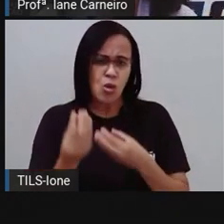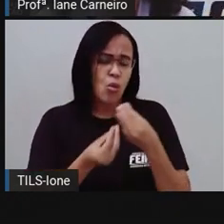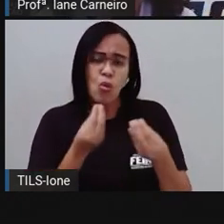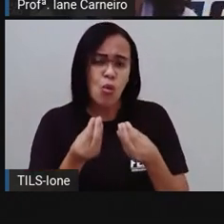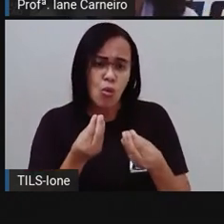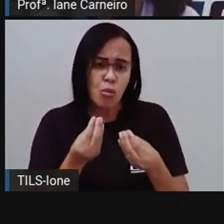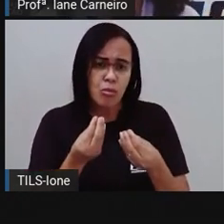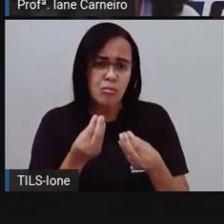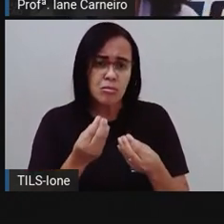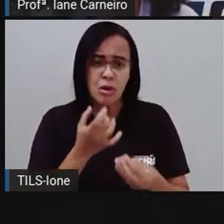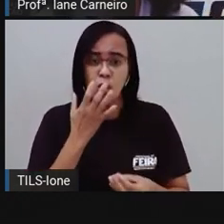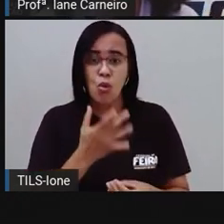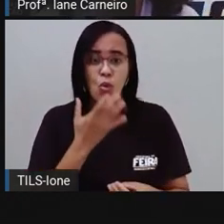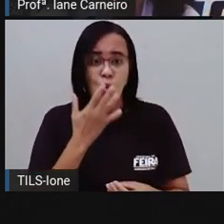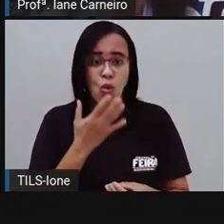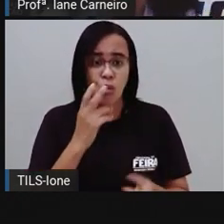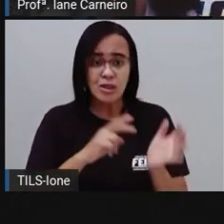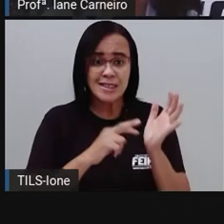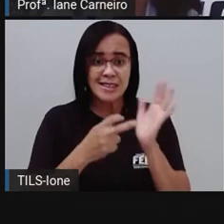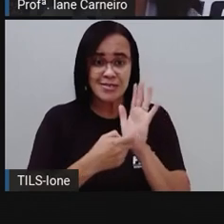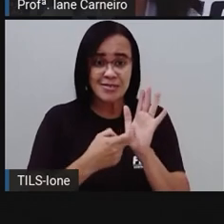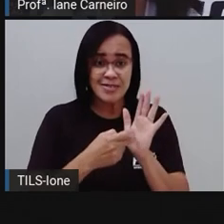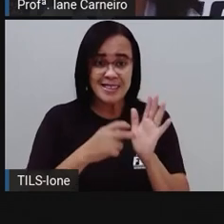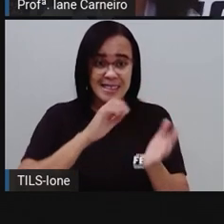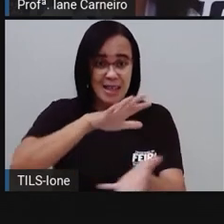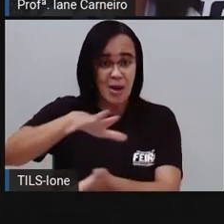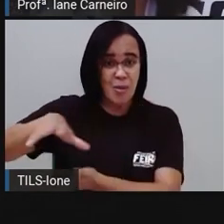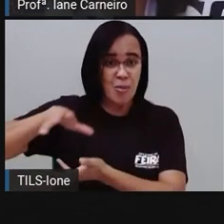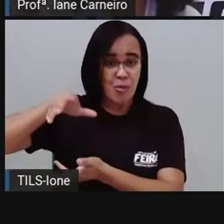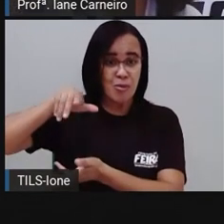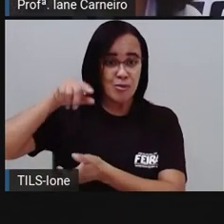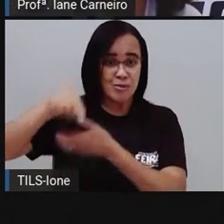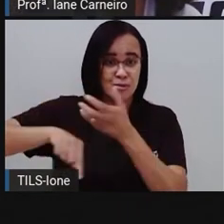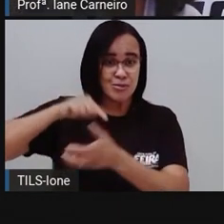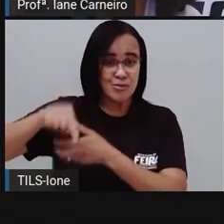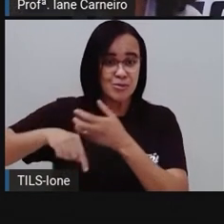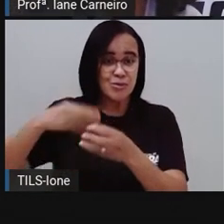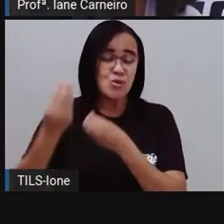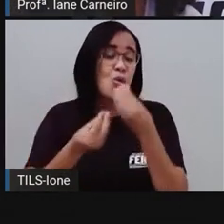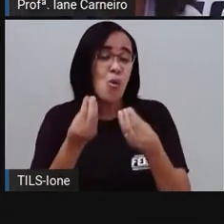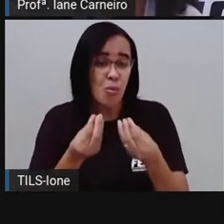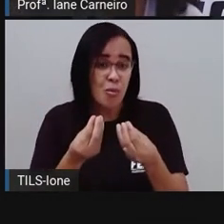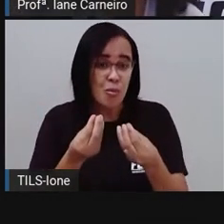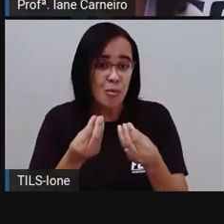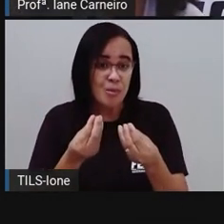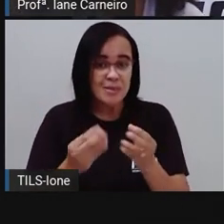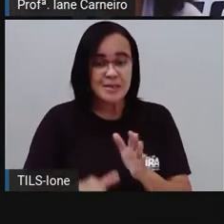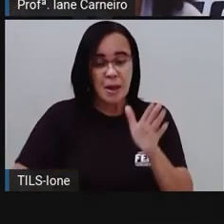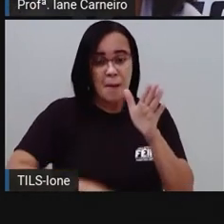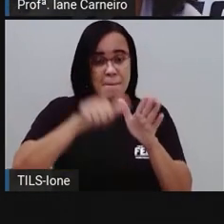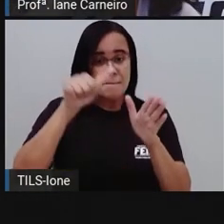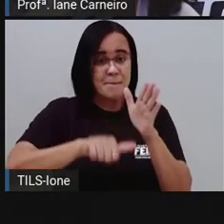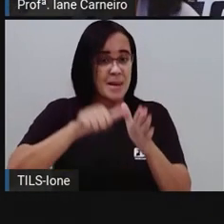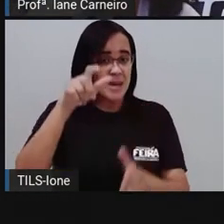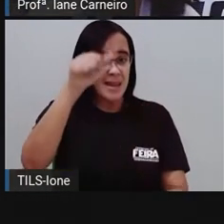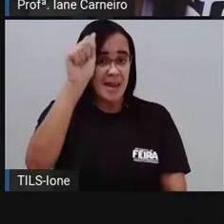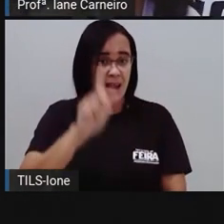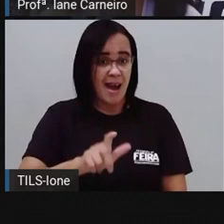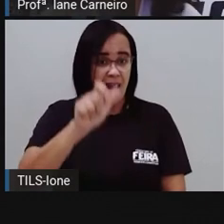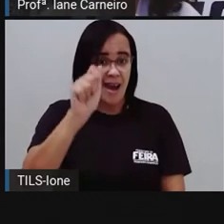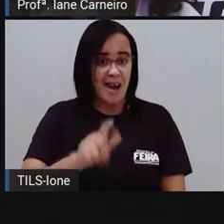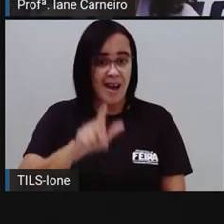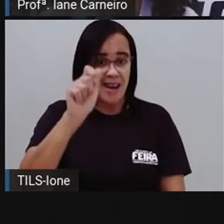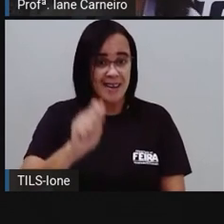significado das cores ao redor do mundo, tá bom? Então, lá. A primeira cor que a Pró trouxe foi a cor azul,